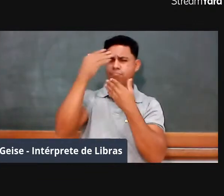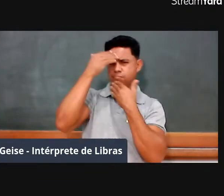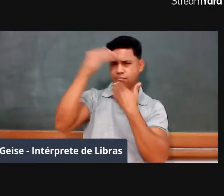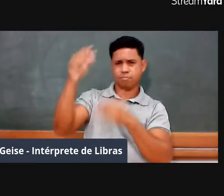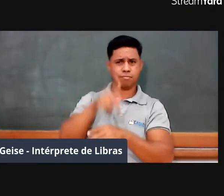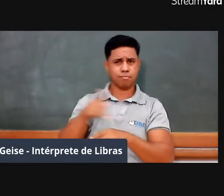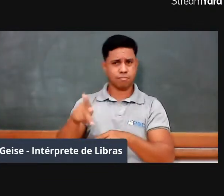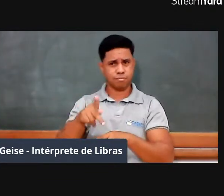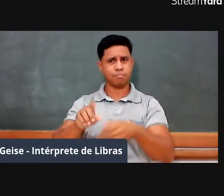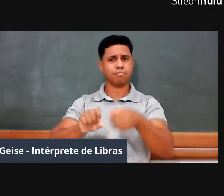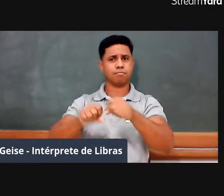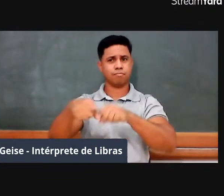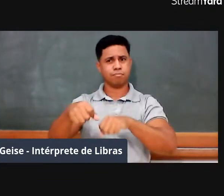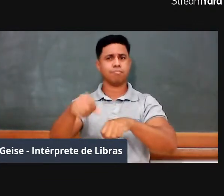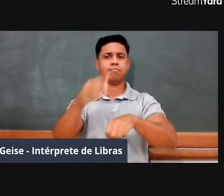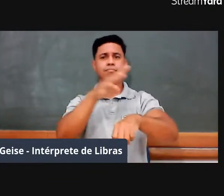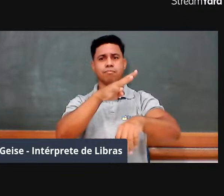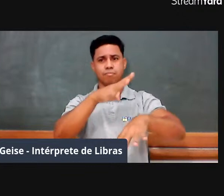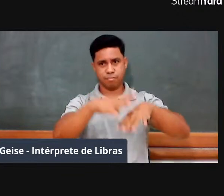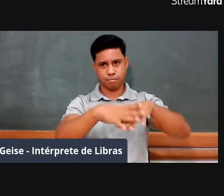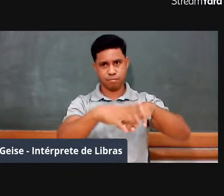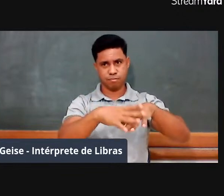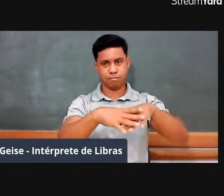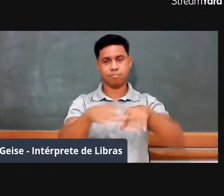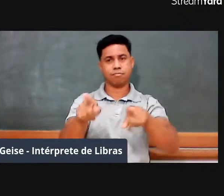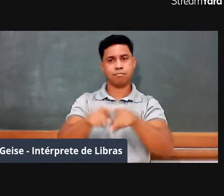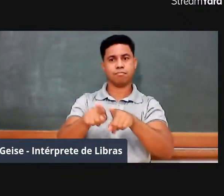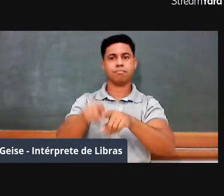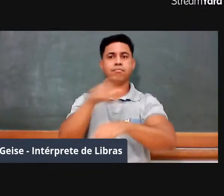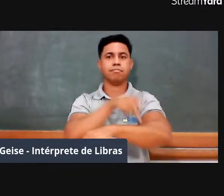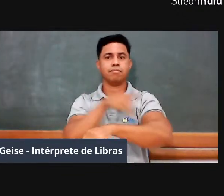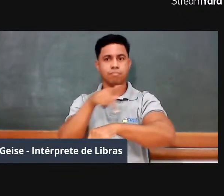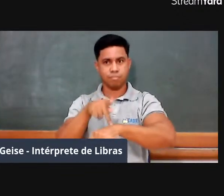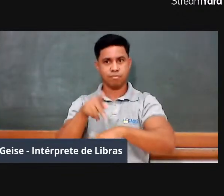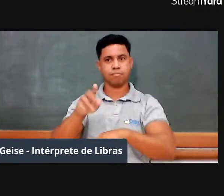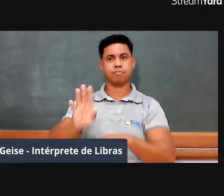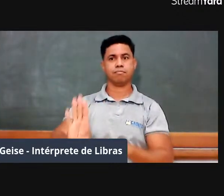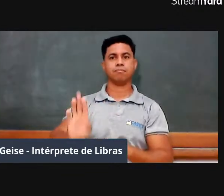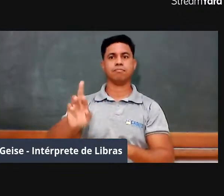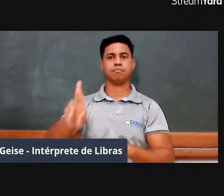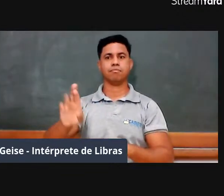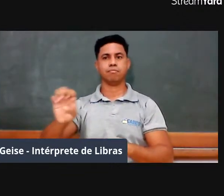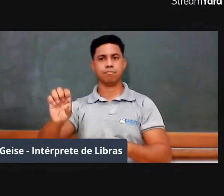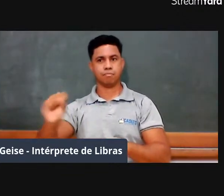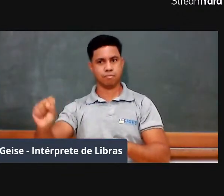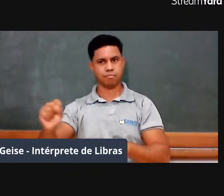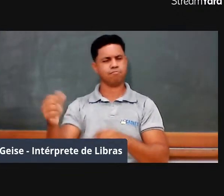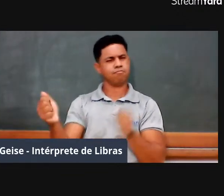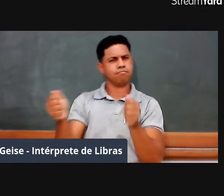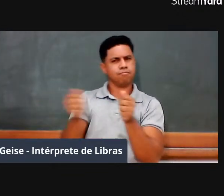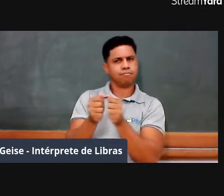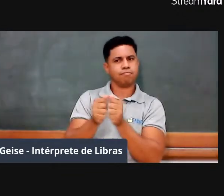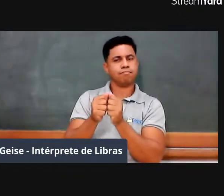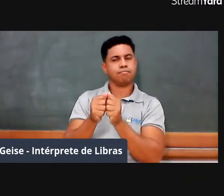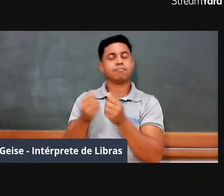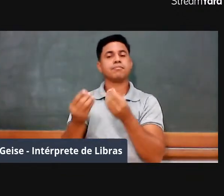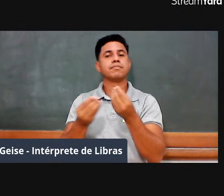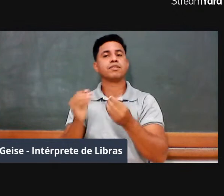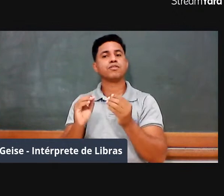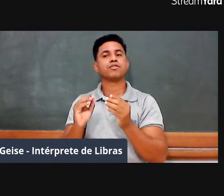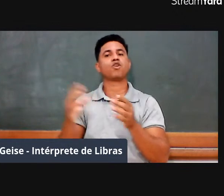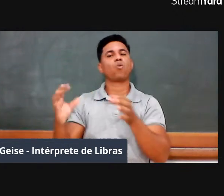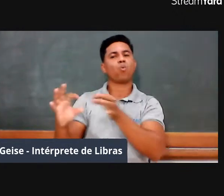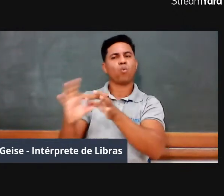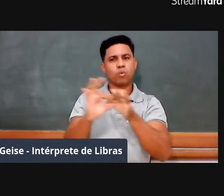formadores de matemática e de pedagogia das DREs, parceiras que abraçaram o desafio desse momento de